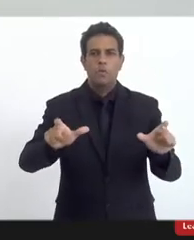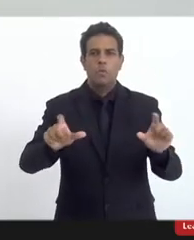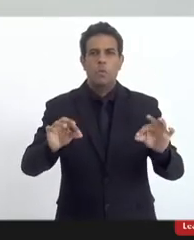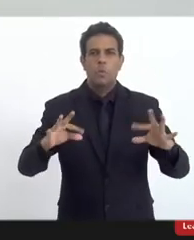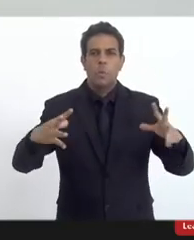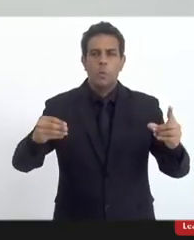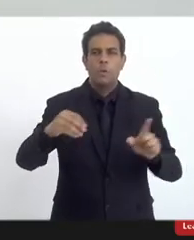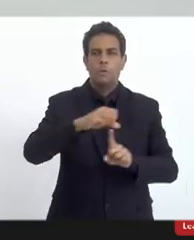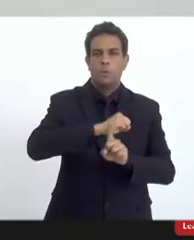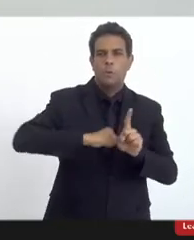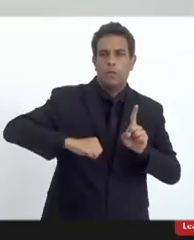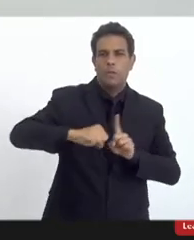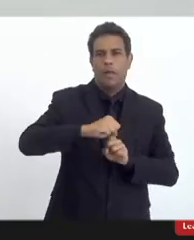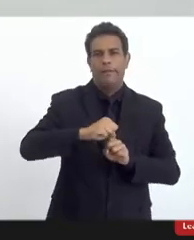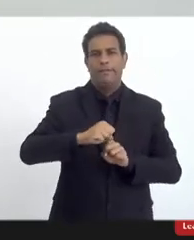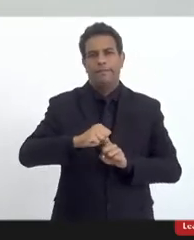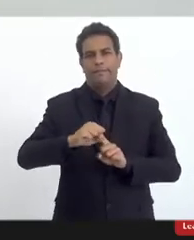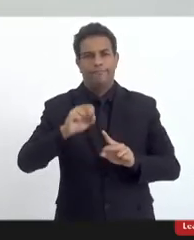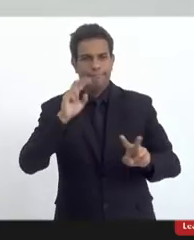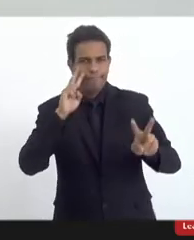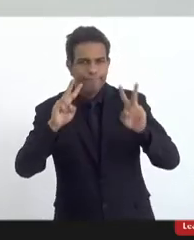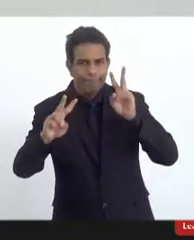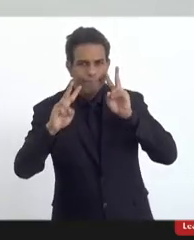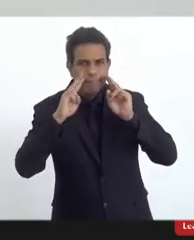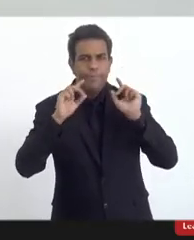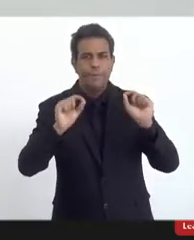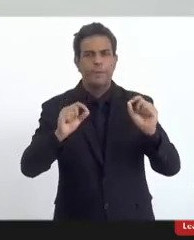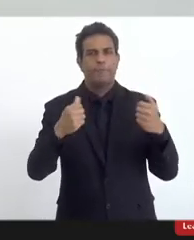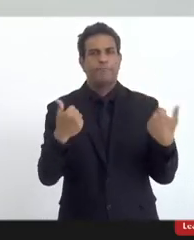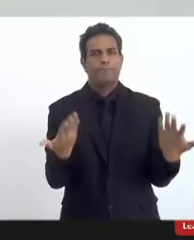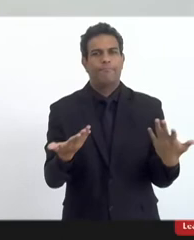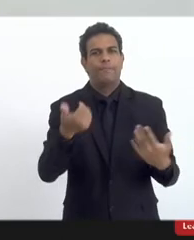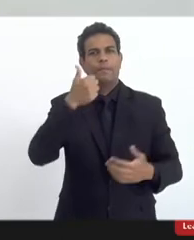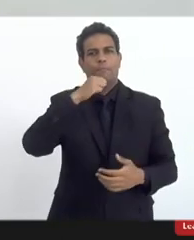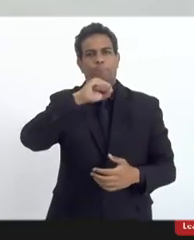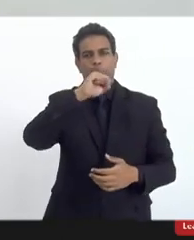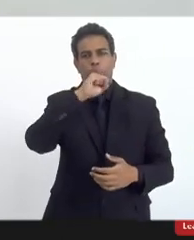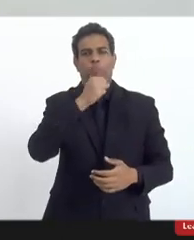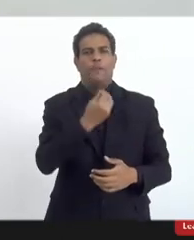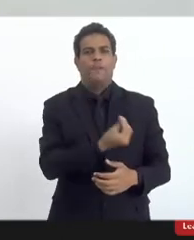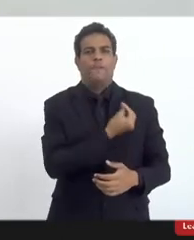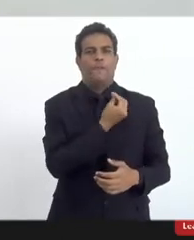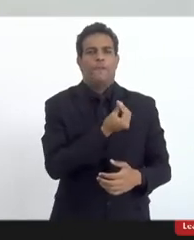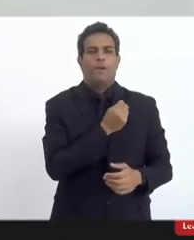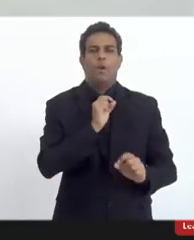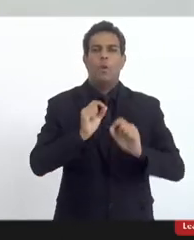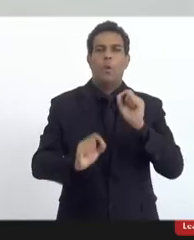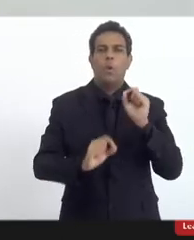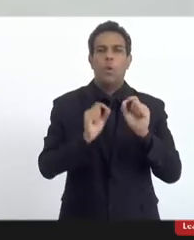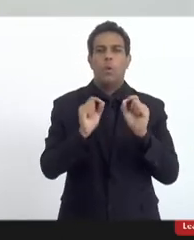pessoas, coloca em risco o que a mãe Márcia viveu, muito